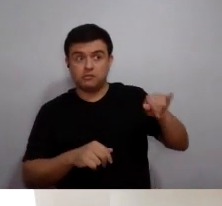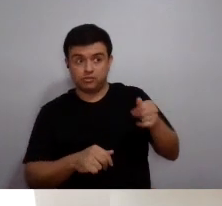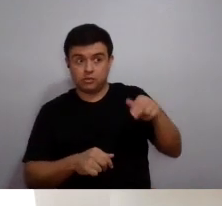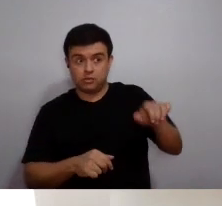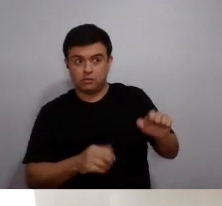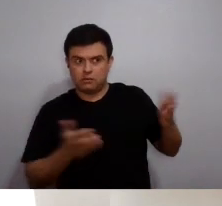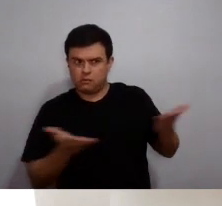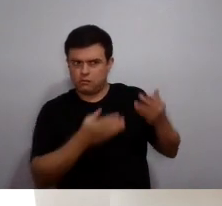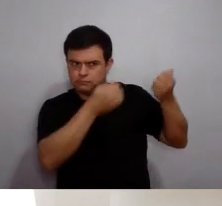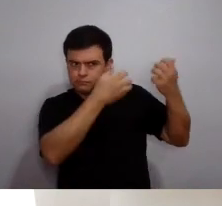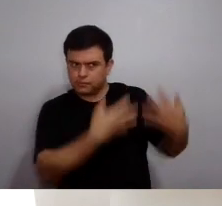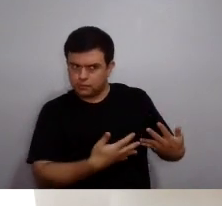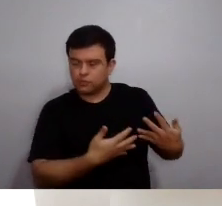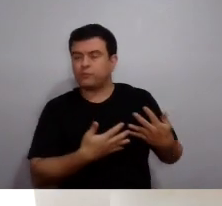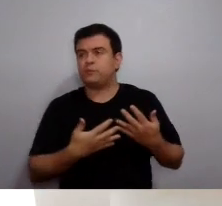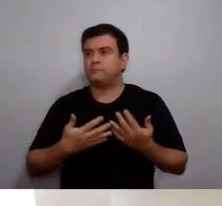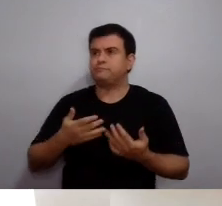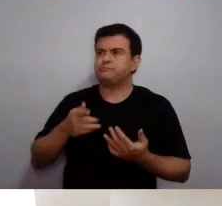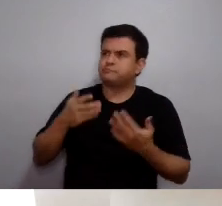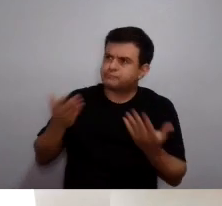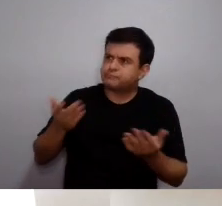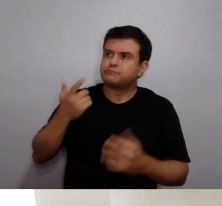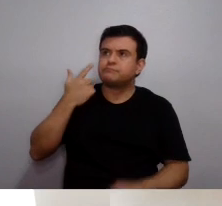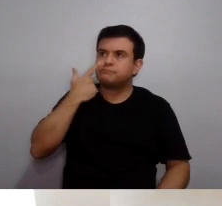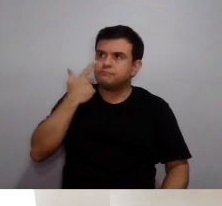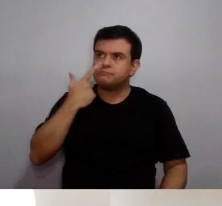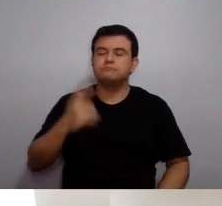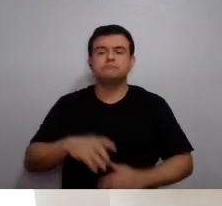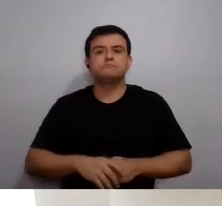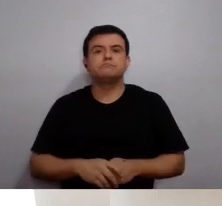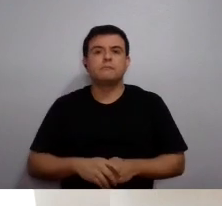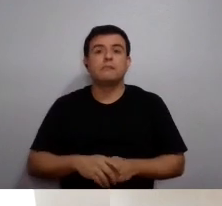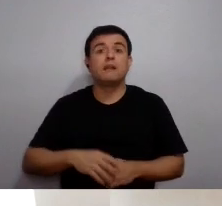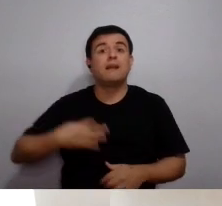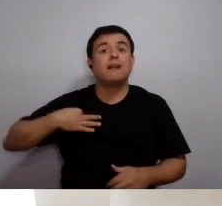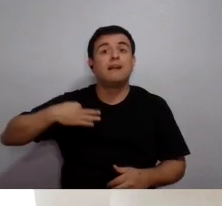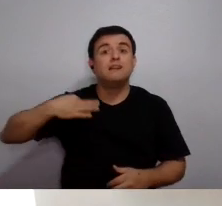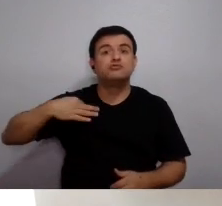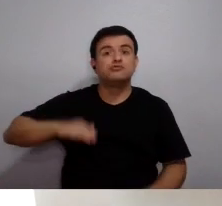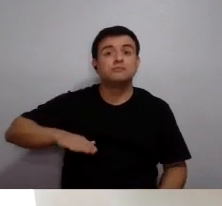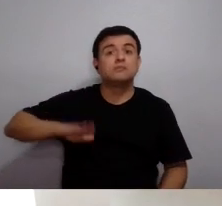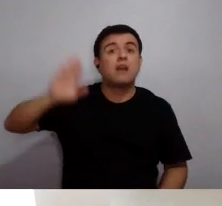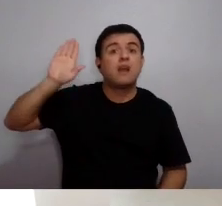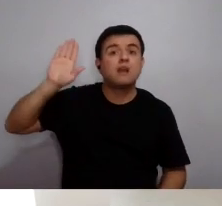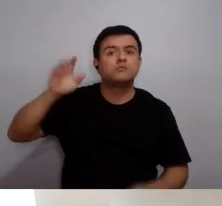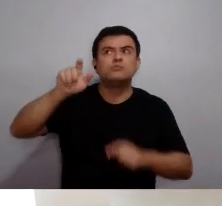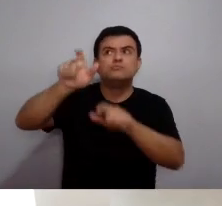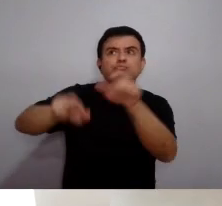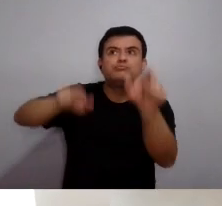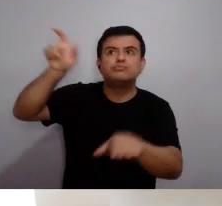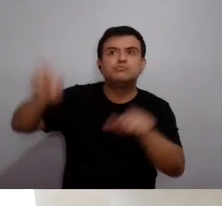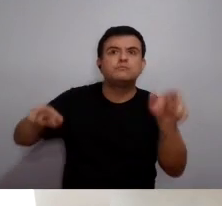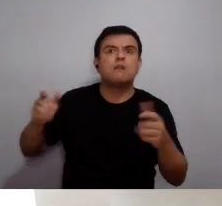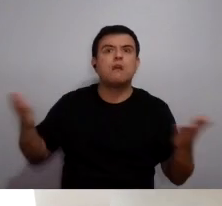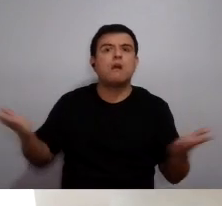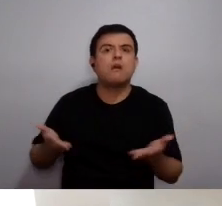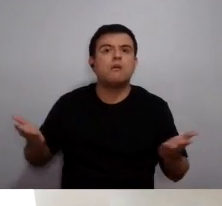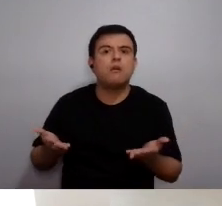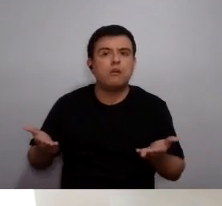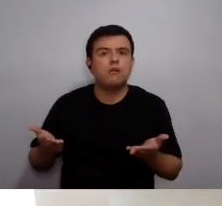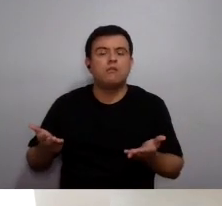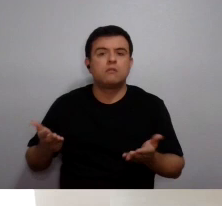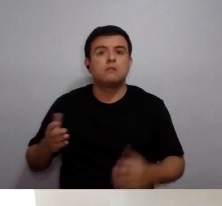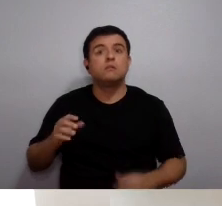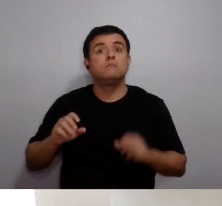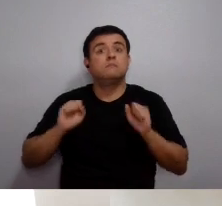Jane estava falando agora que os candidatos que se apresentaram, que estão se